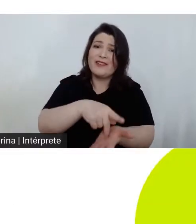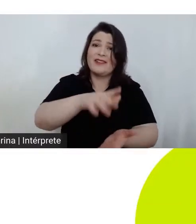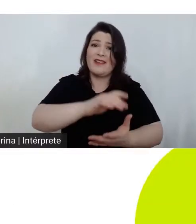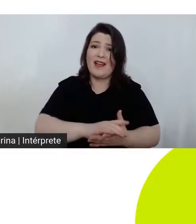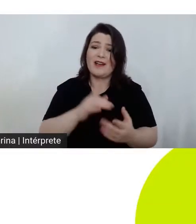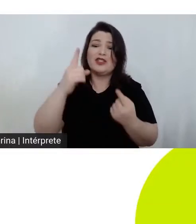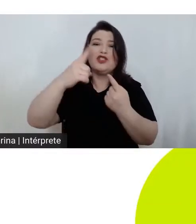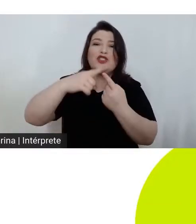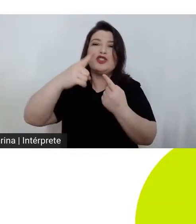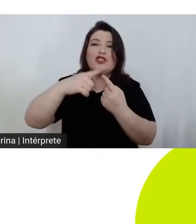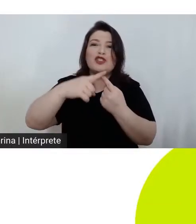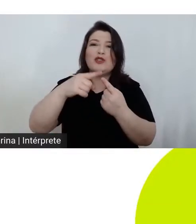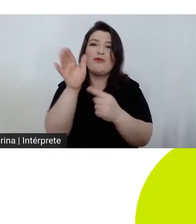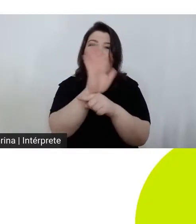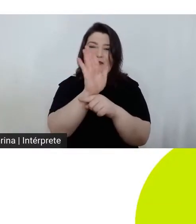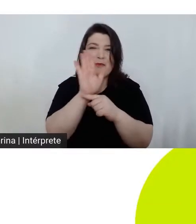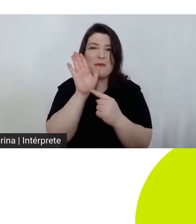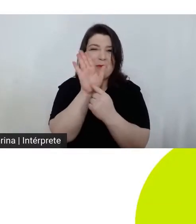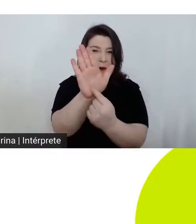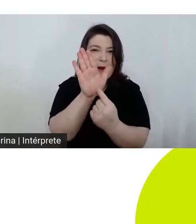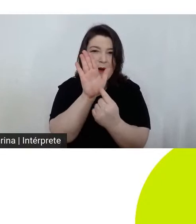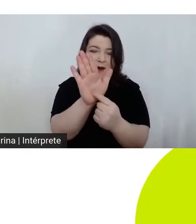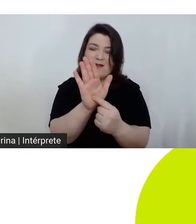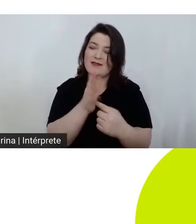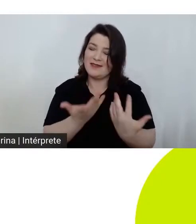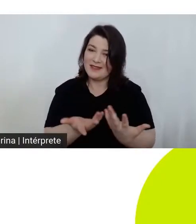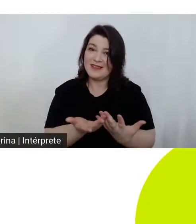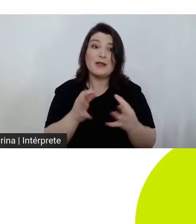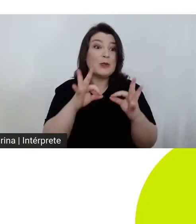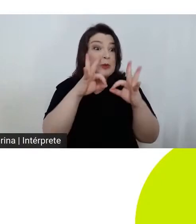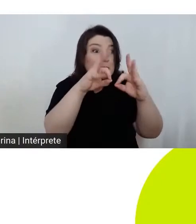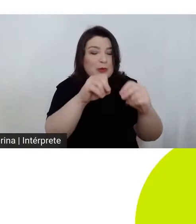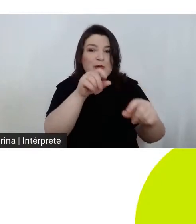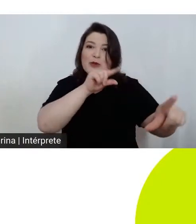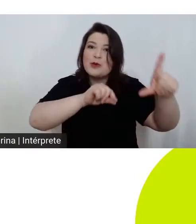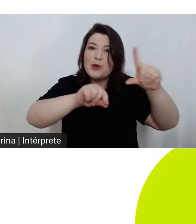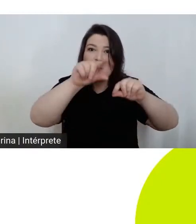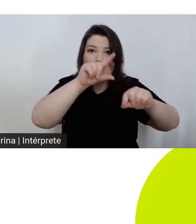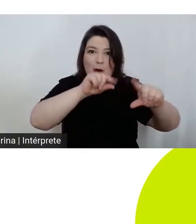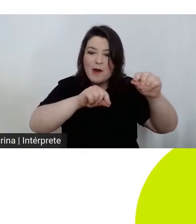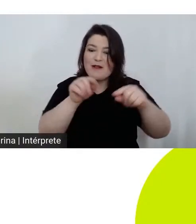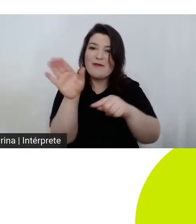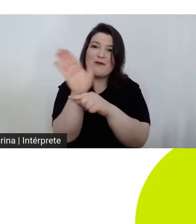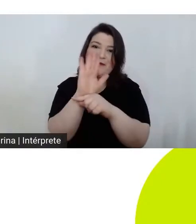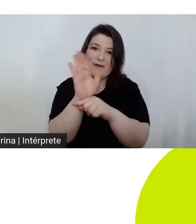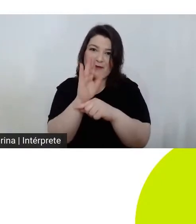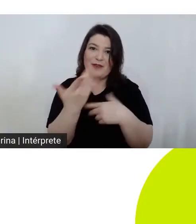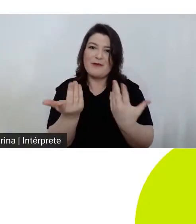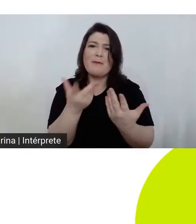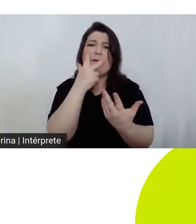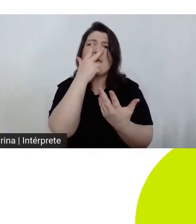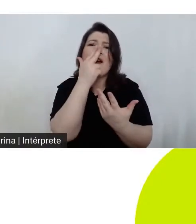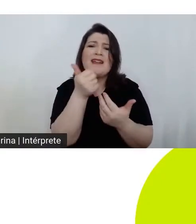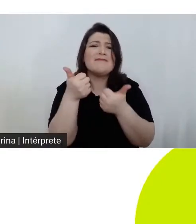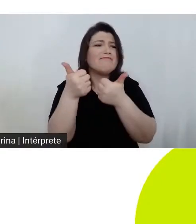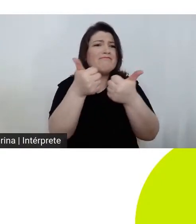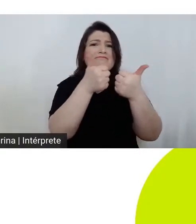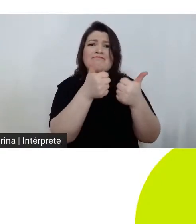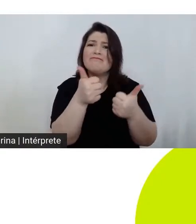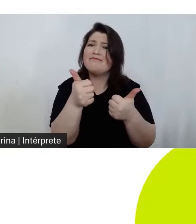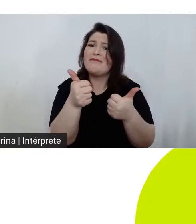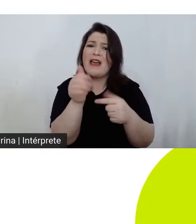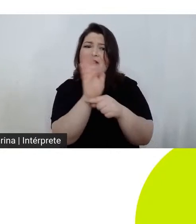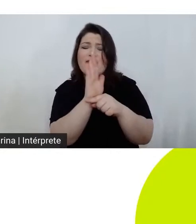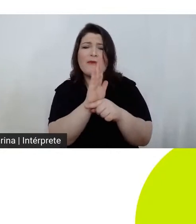filme mostra também. É tudo muito bem escolhido e tem muita leveza na escolha, de forma que você não percebe